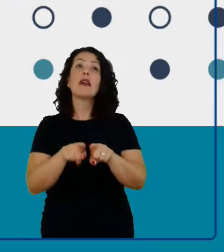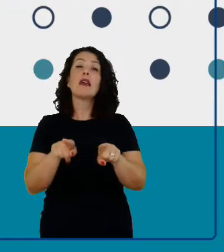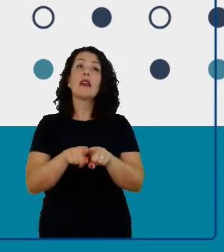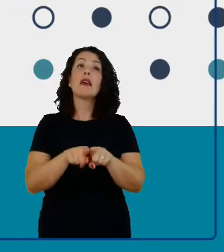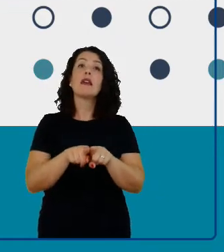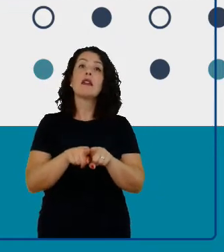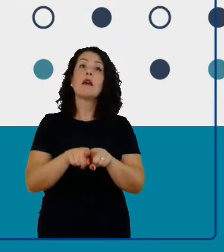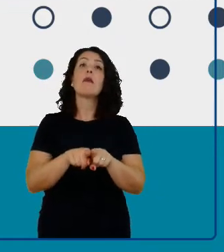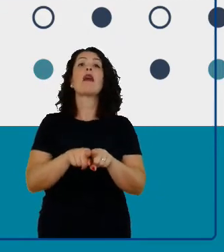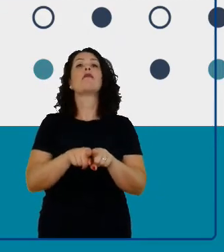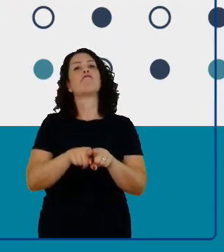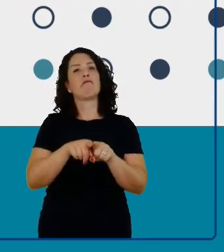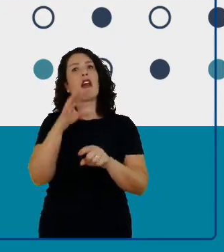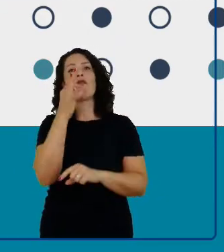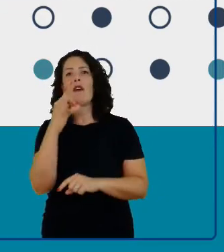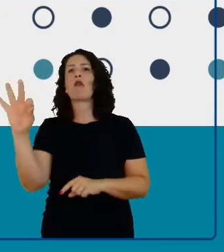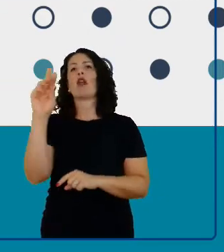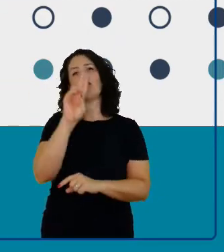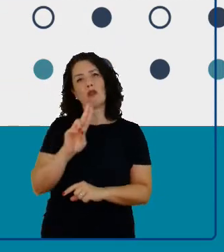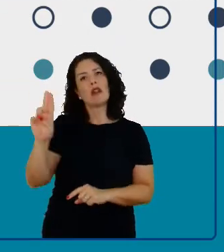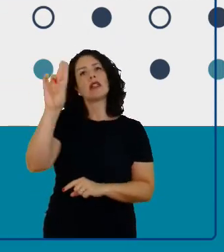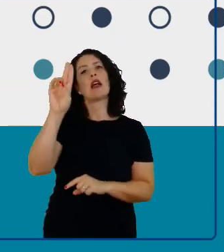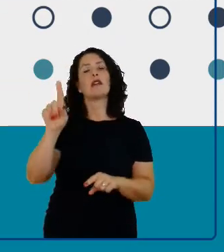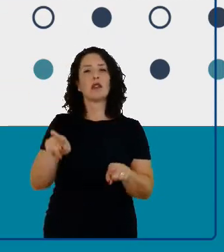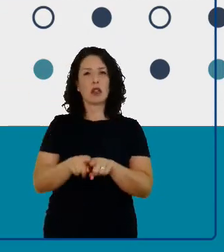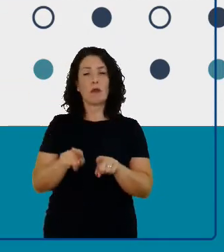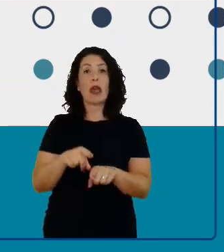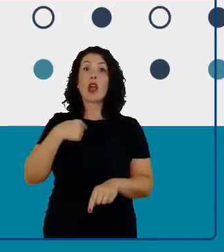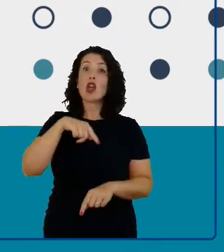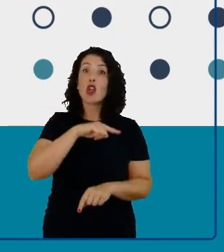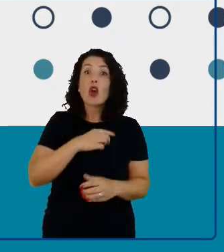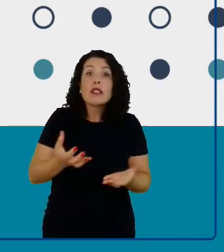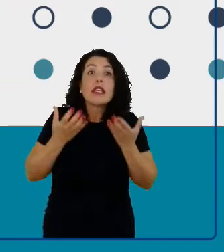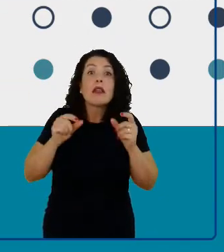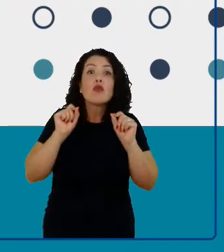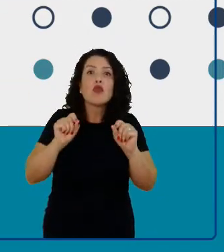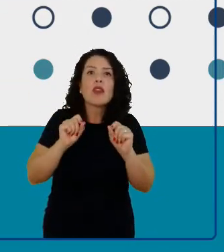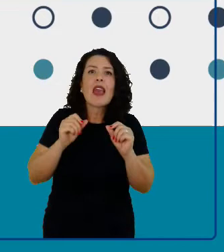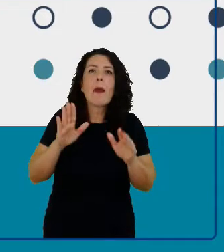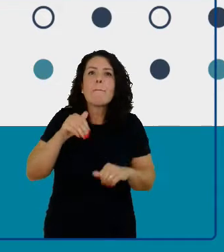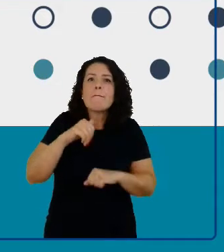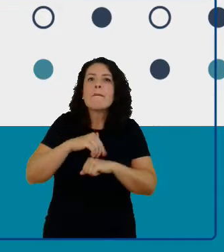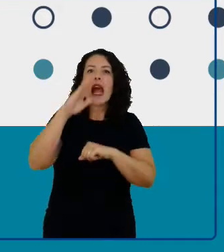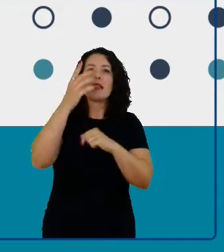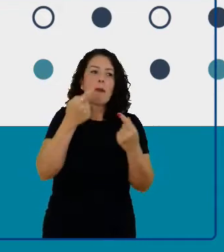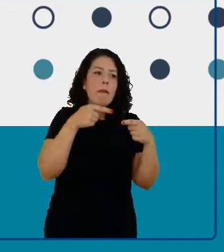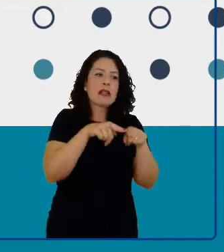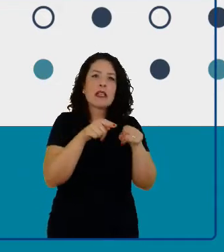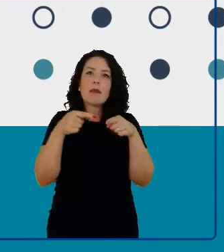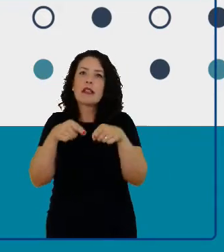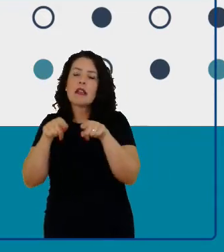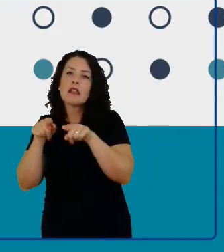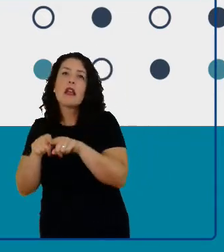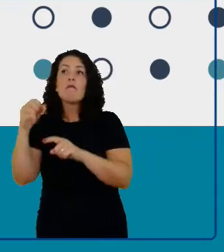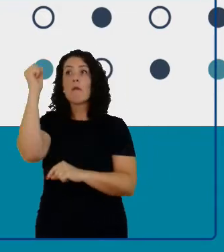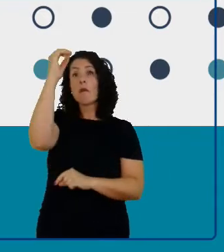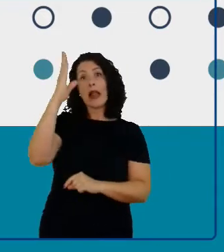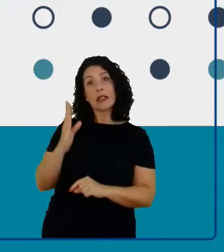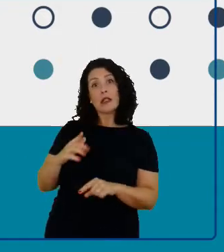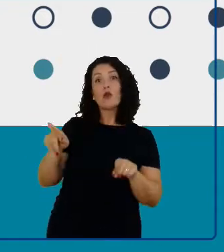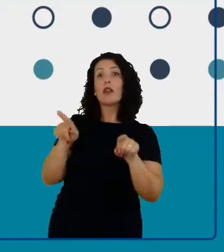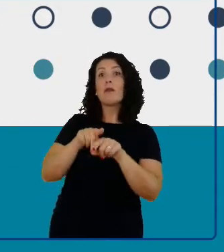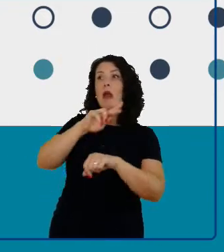superior. Nós queremos fazer mais conexões entre o Brasil e Reino Unido.